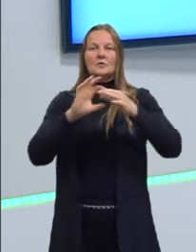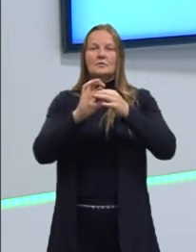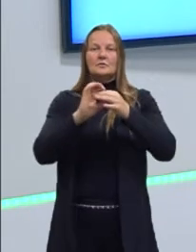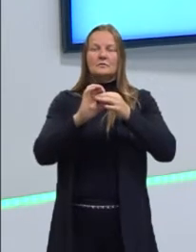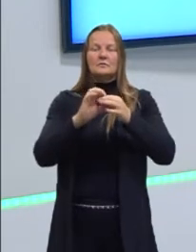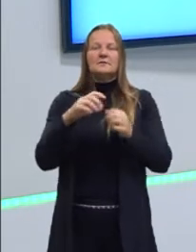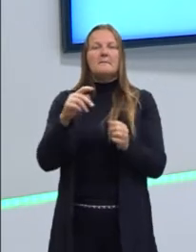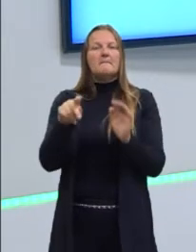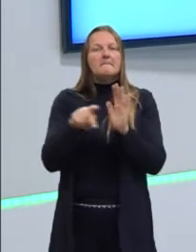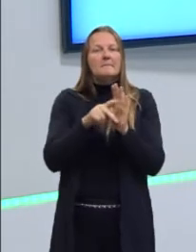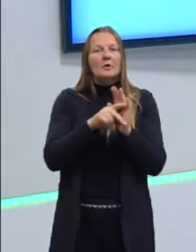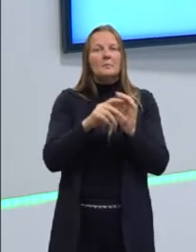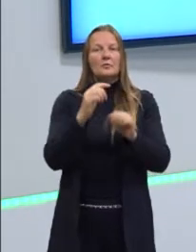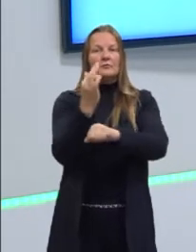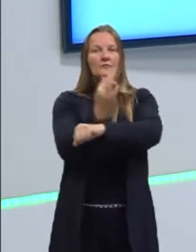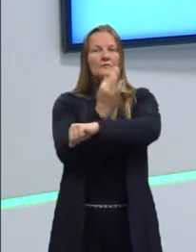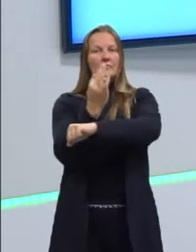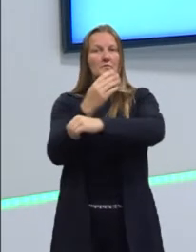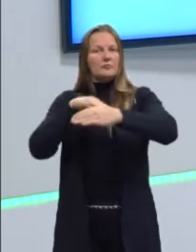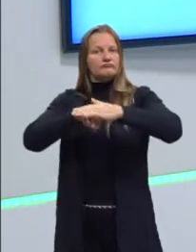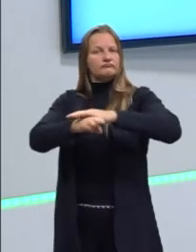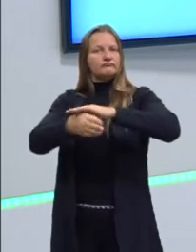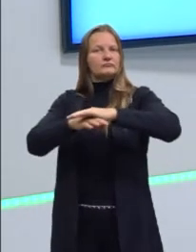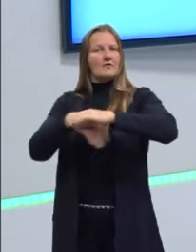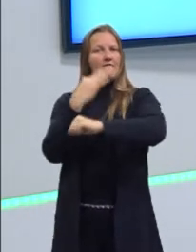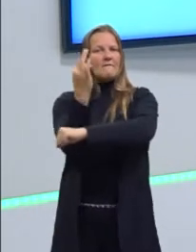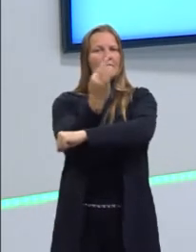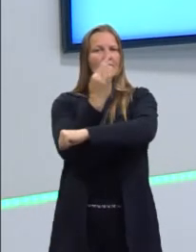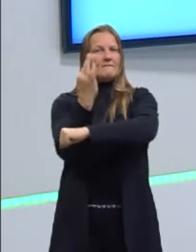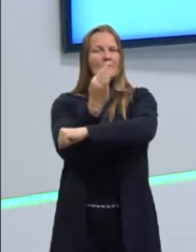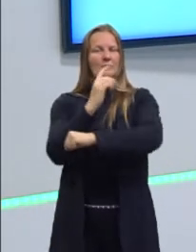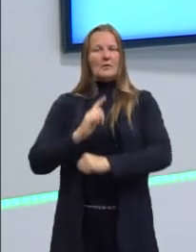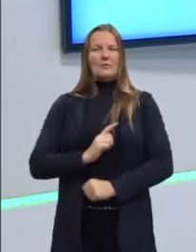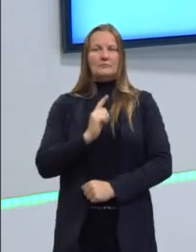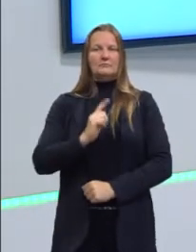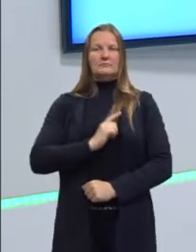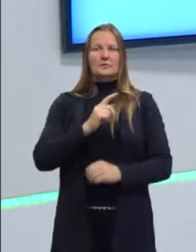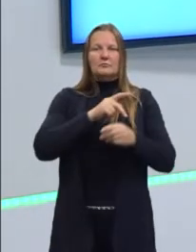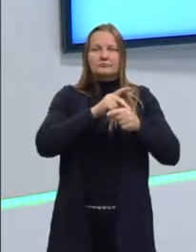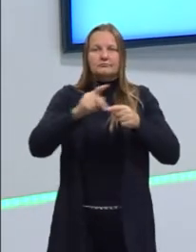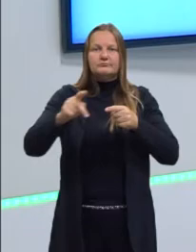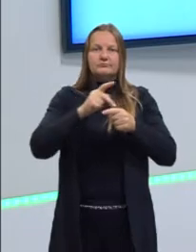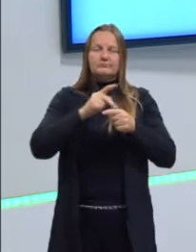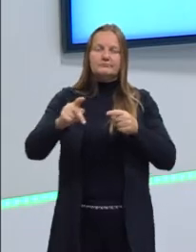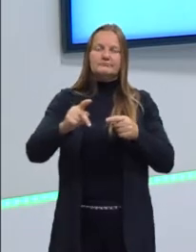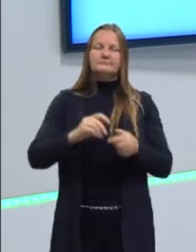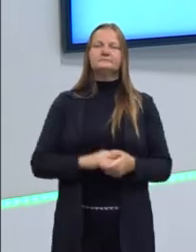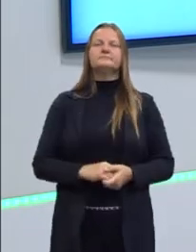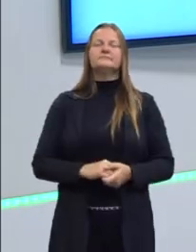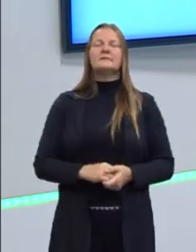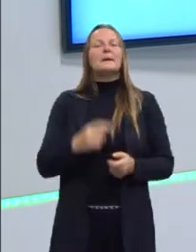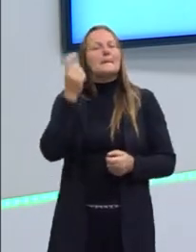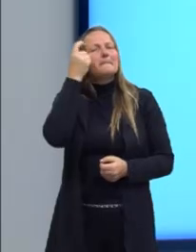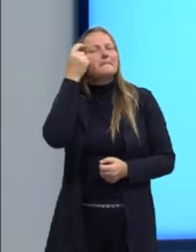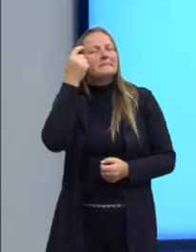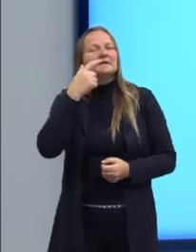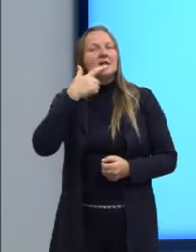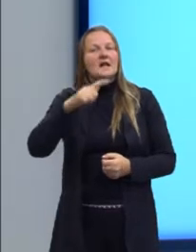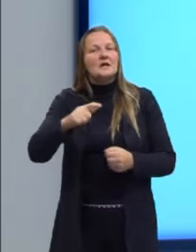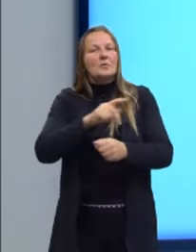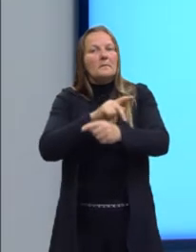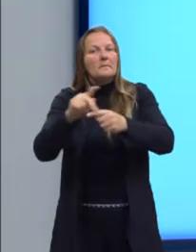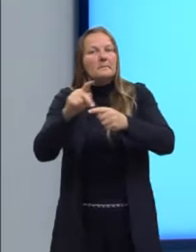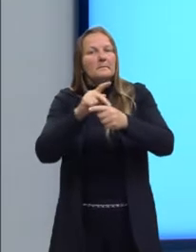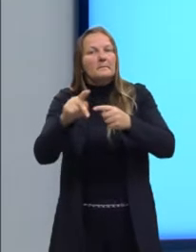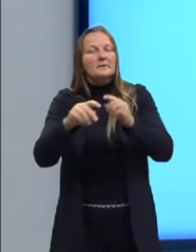às formas mais adequadas de comunicar segundo um padrão. Então, pensar em uma língua padrão